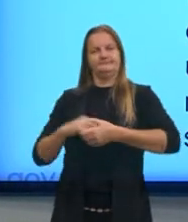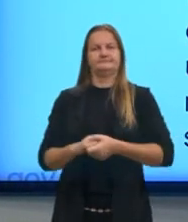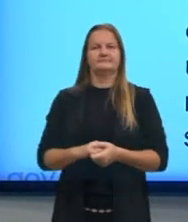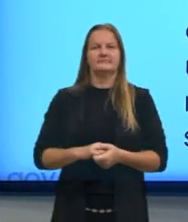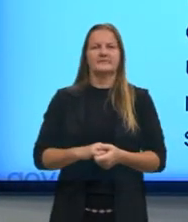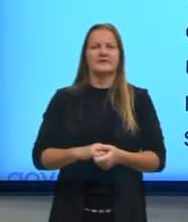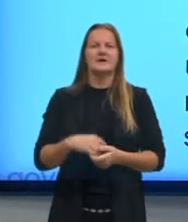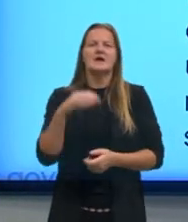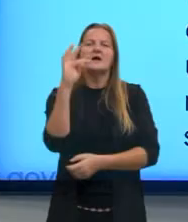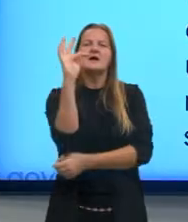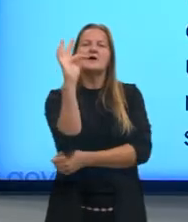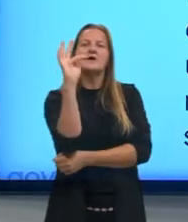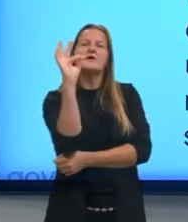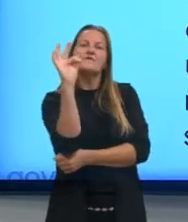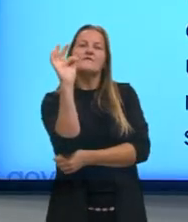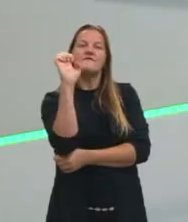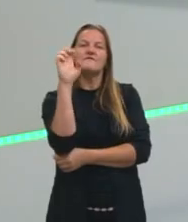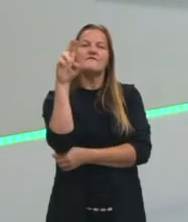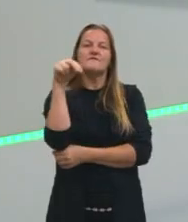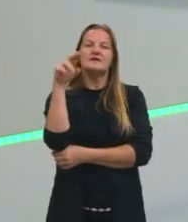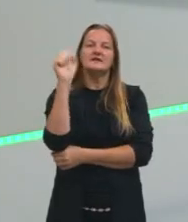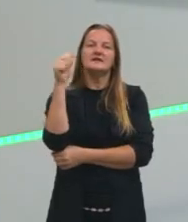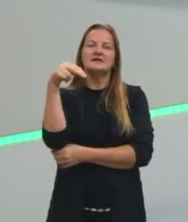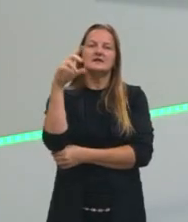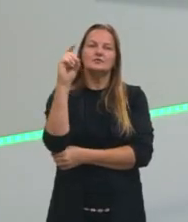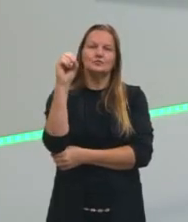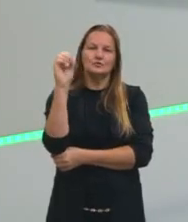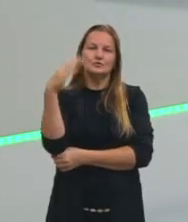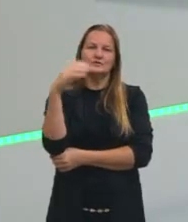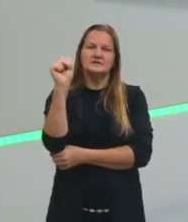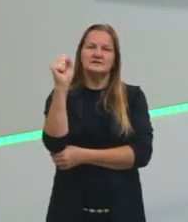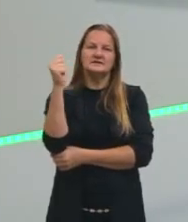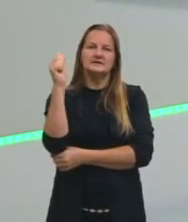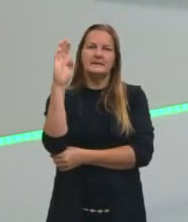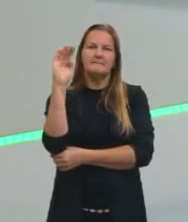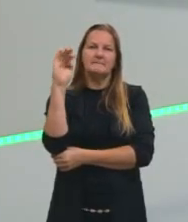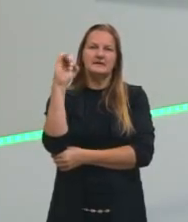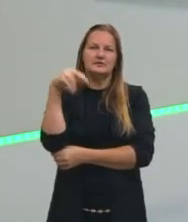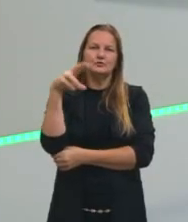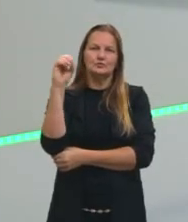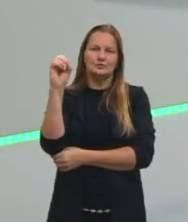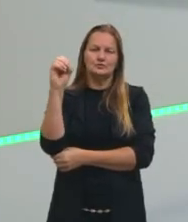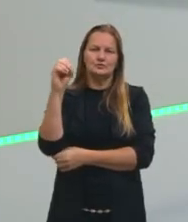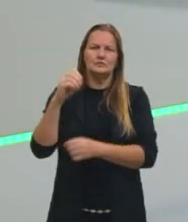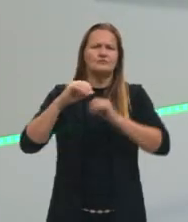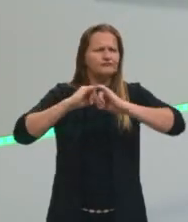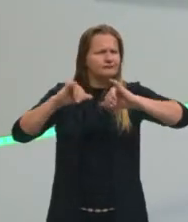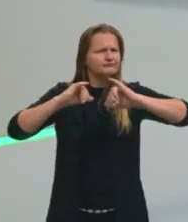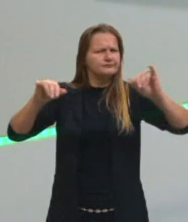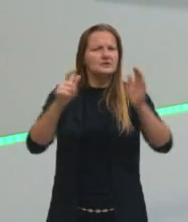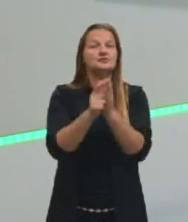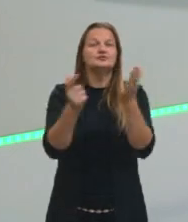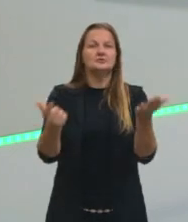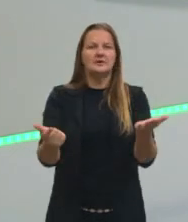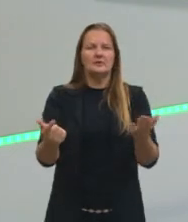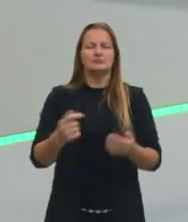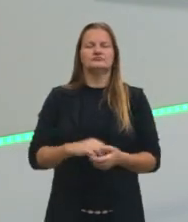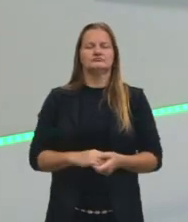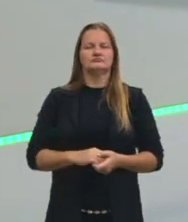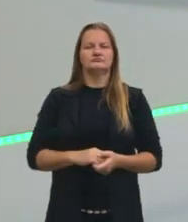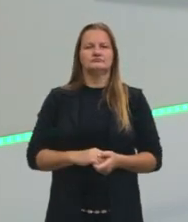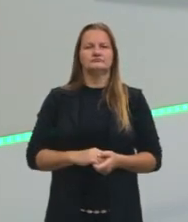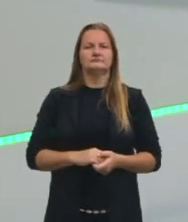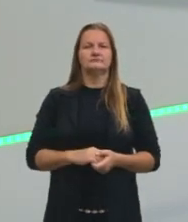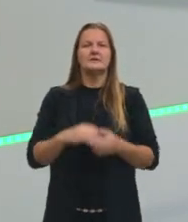Fernando Sabino, que foi publicado na Folha de São Paulo no dia 13 de abril de 1984. Agora vamos para a leitura do